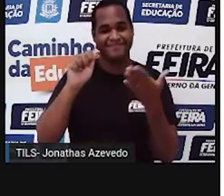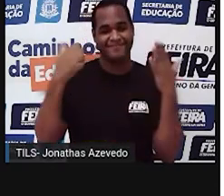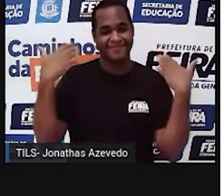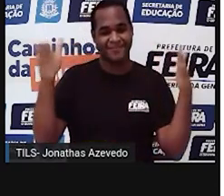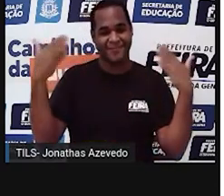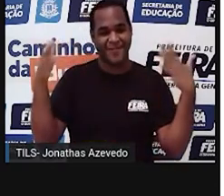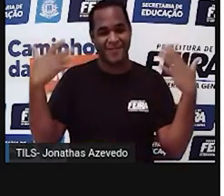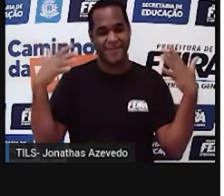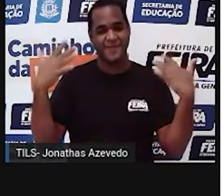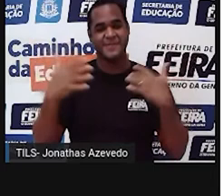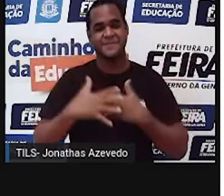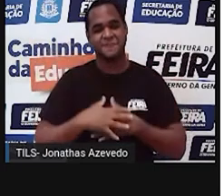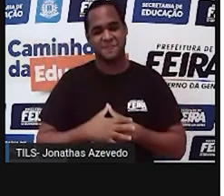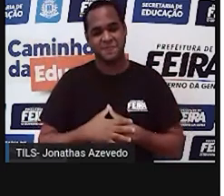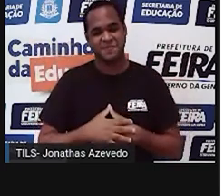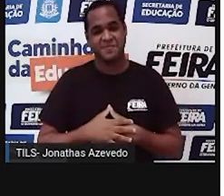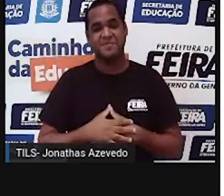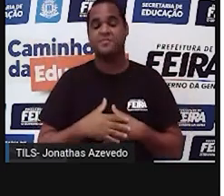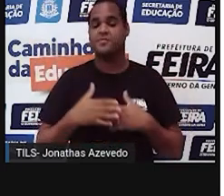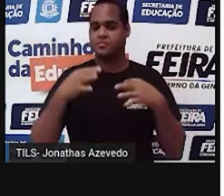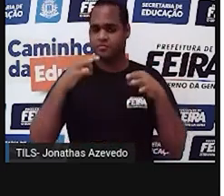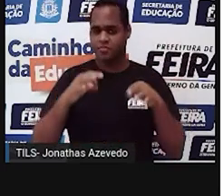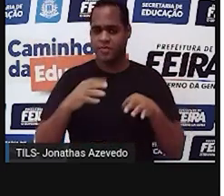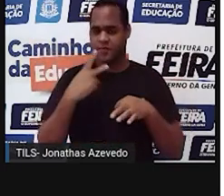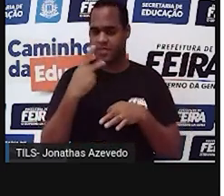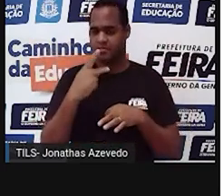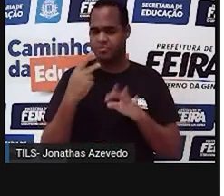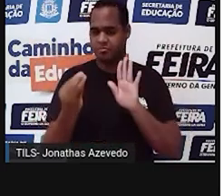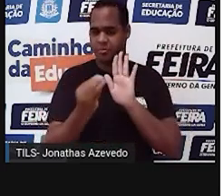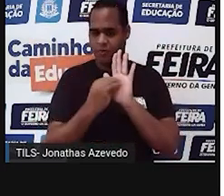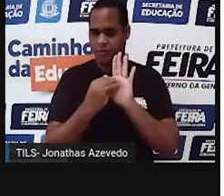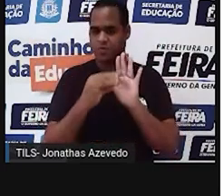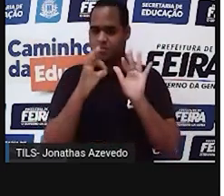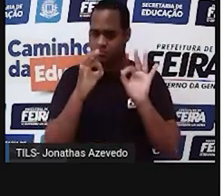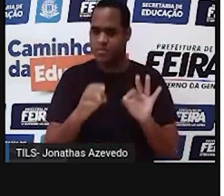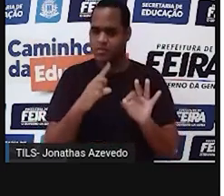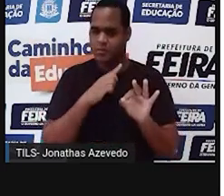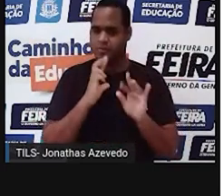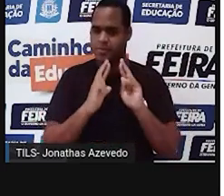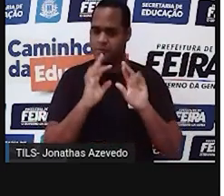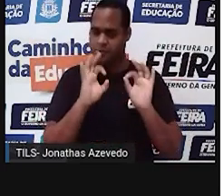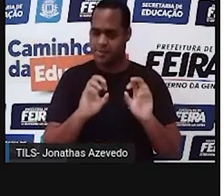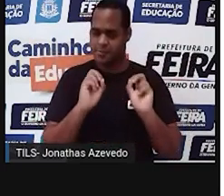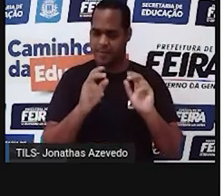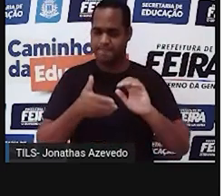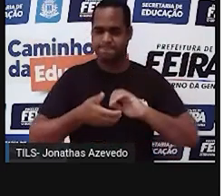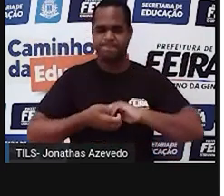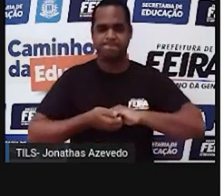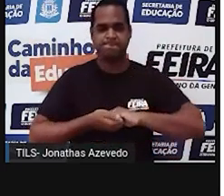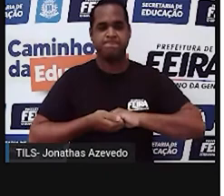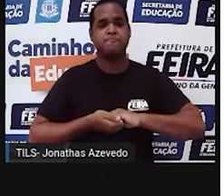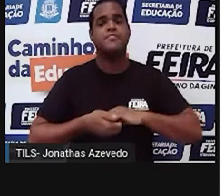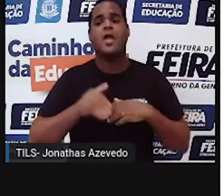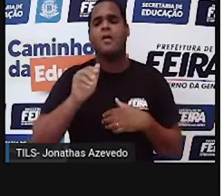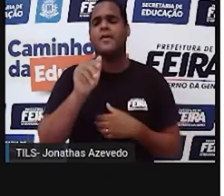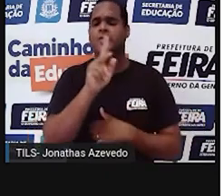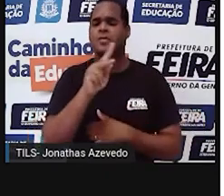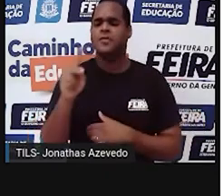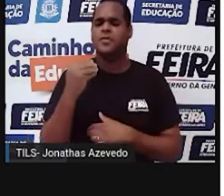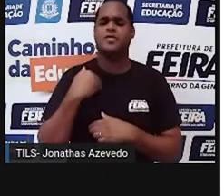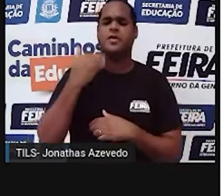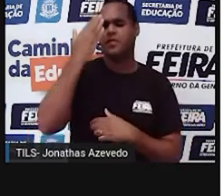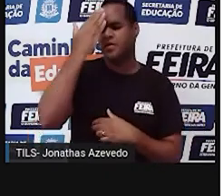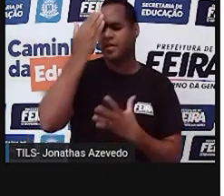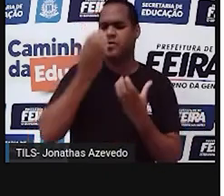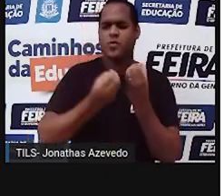você, né? Tenho certeza que você colocou essa resposta aí. E, professor, como é que eu sei que é